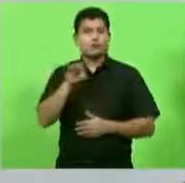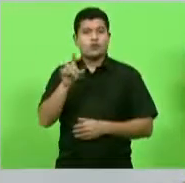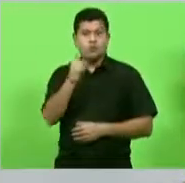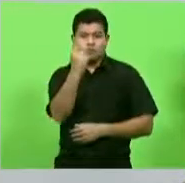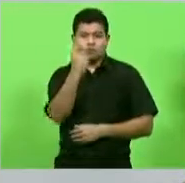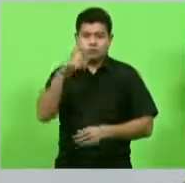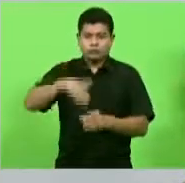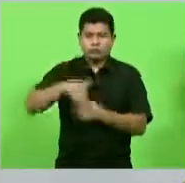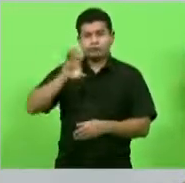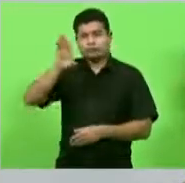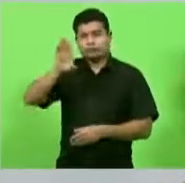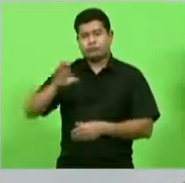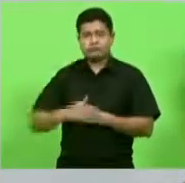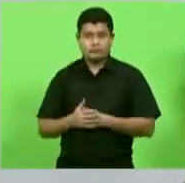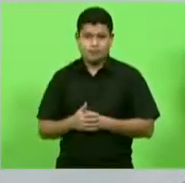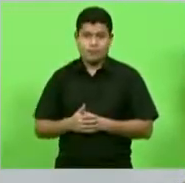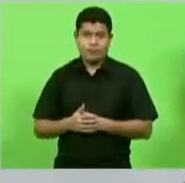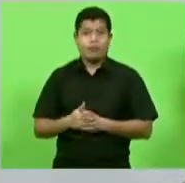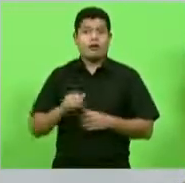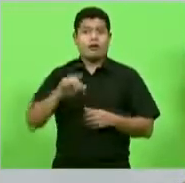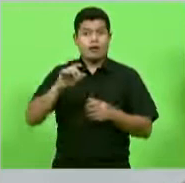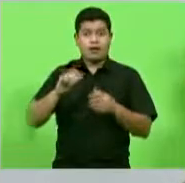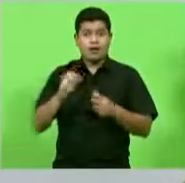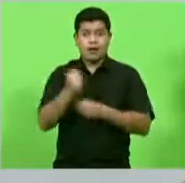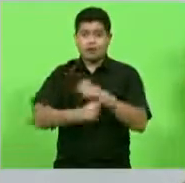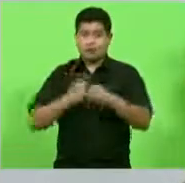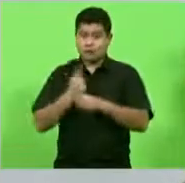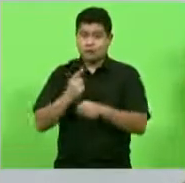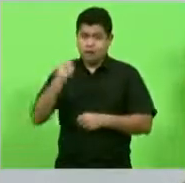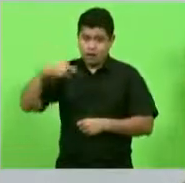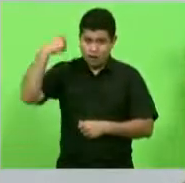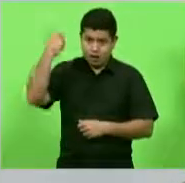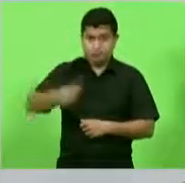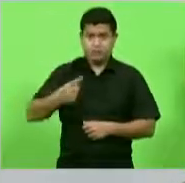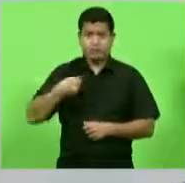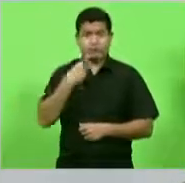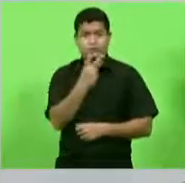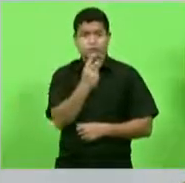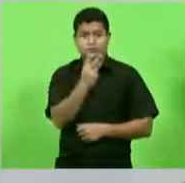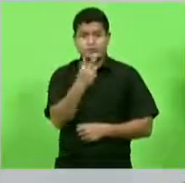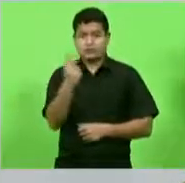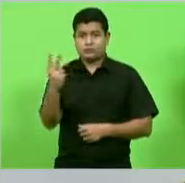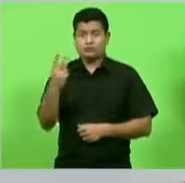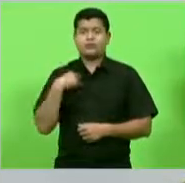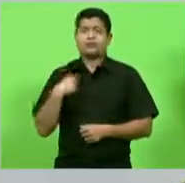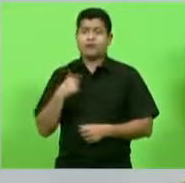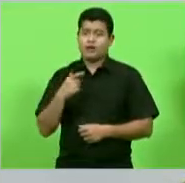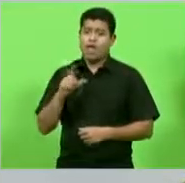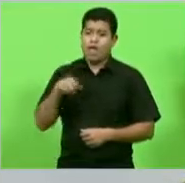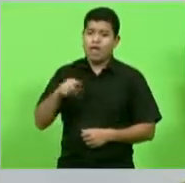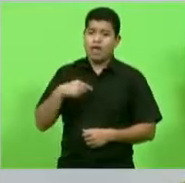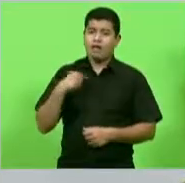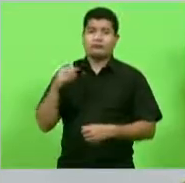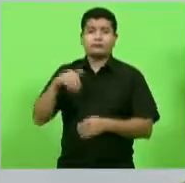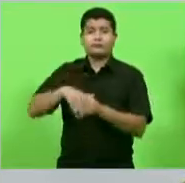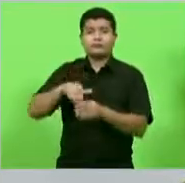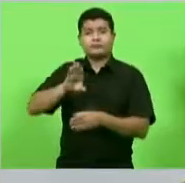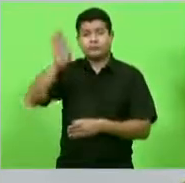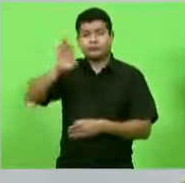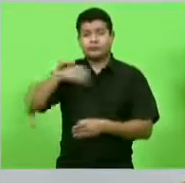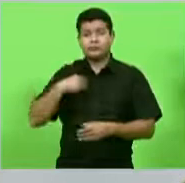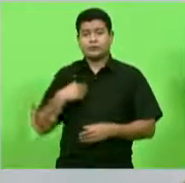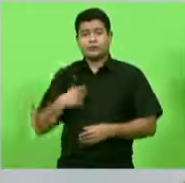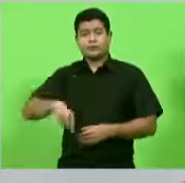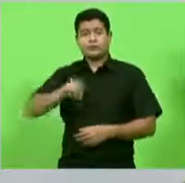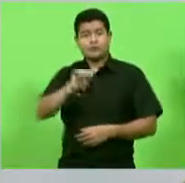pare próximo ano é ano de eleição as nossas emendas se não forem depositadas até 3 meses antes